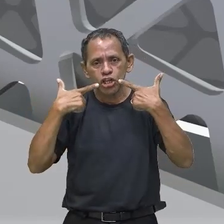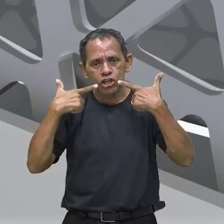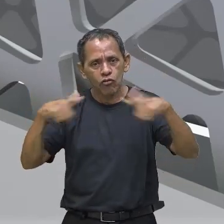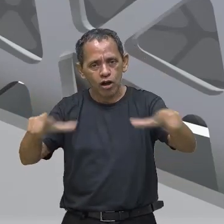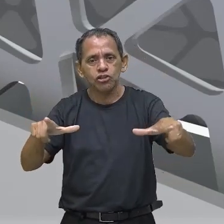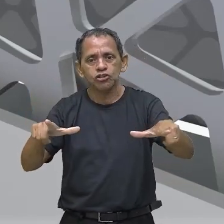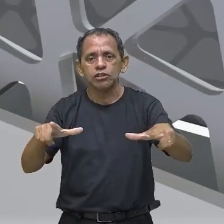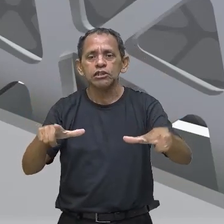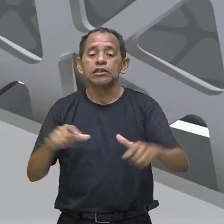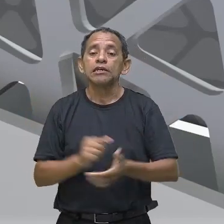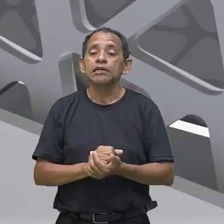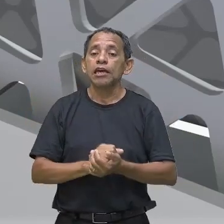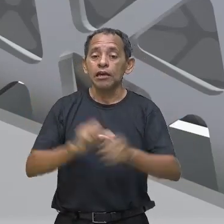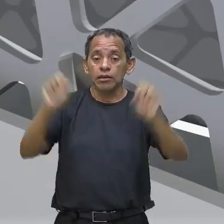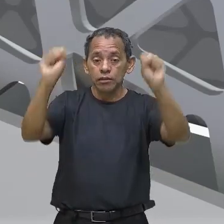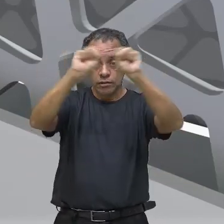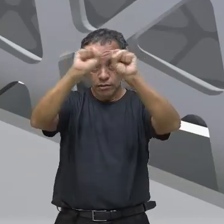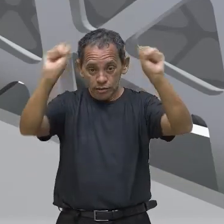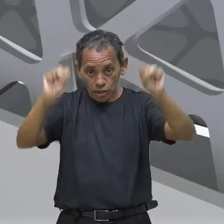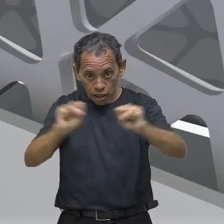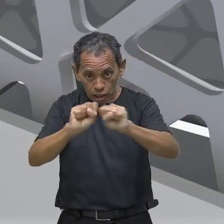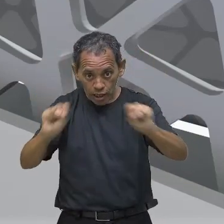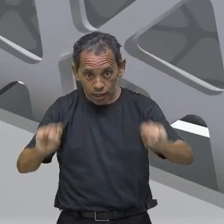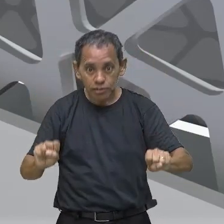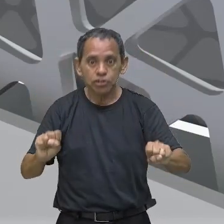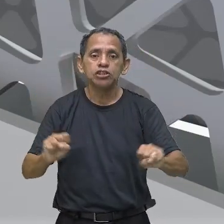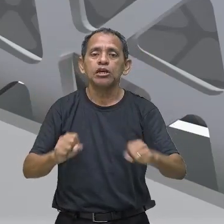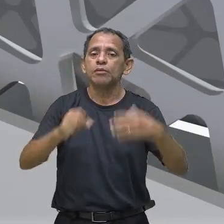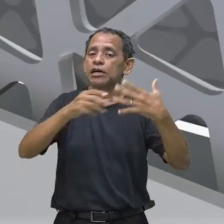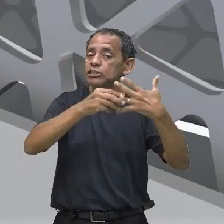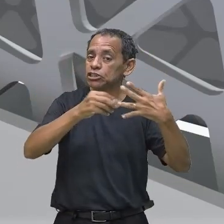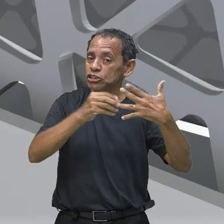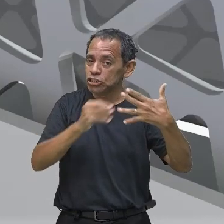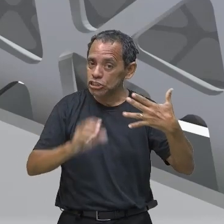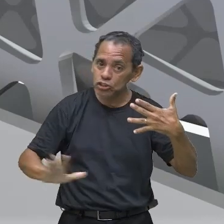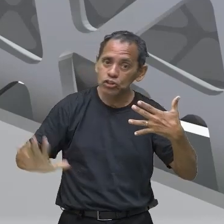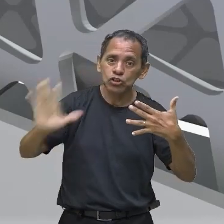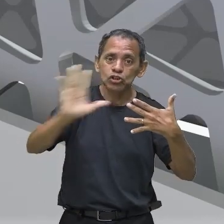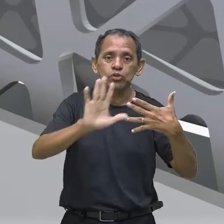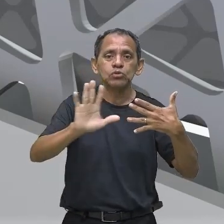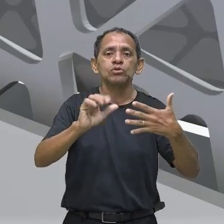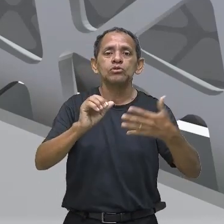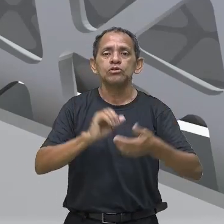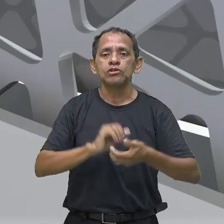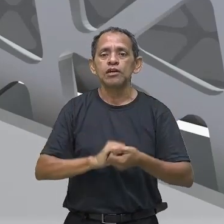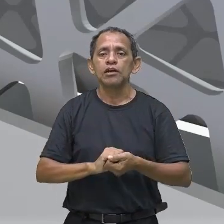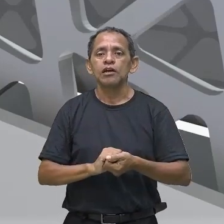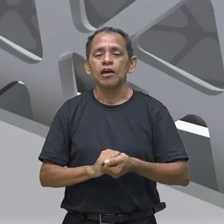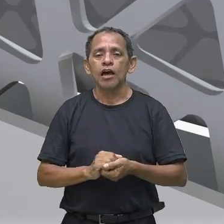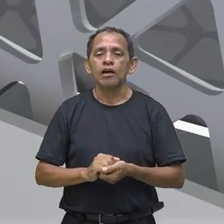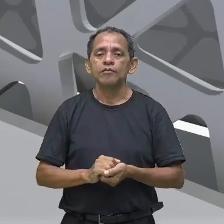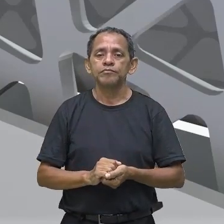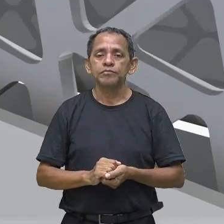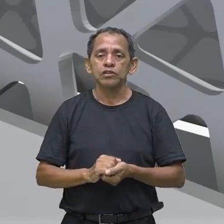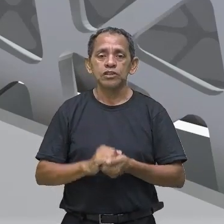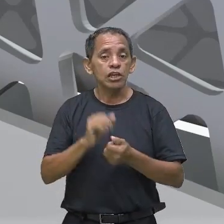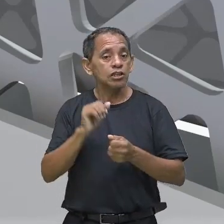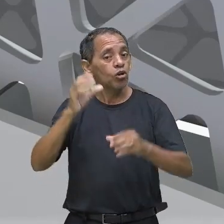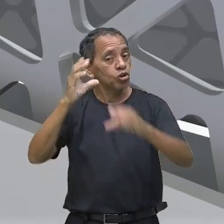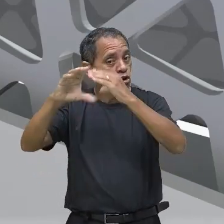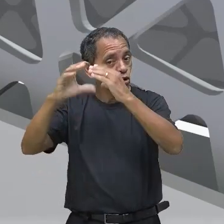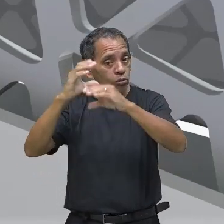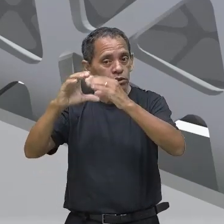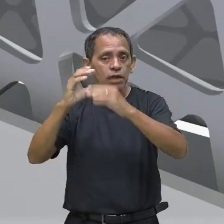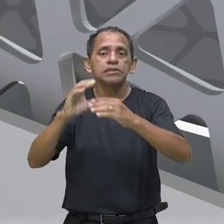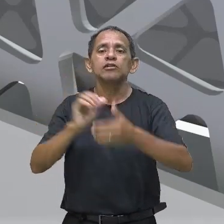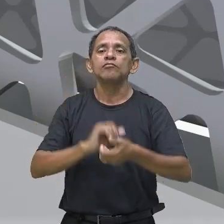signos, né? Pelos quais nós nos comunicamos. Então, a linguagem, dentro dessa linguagem,